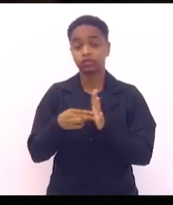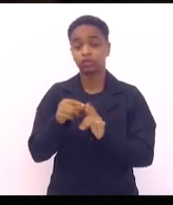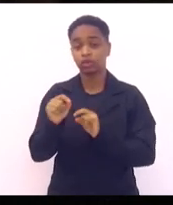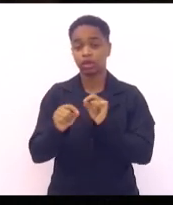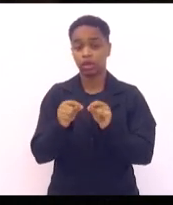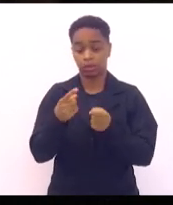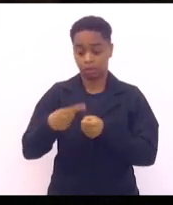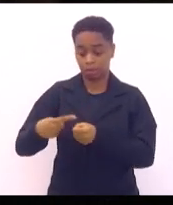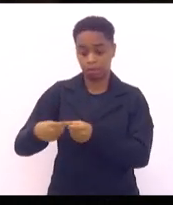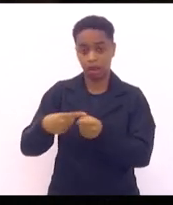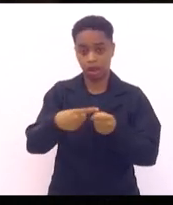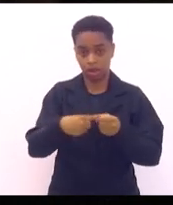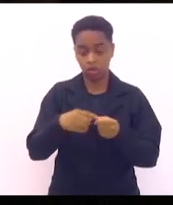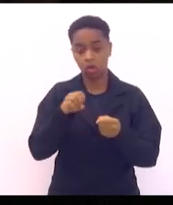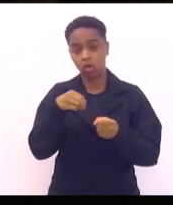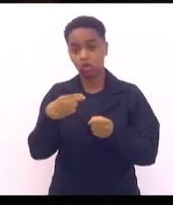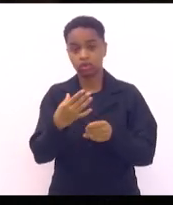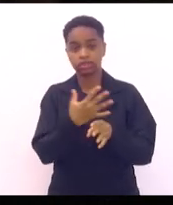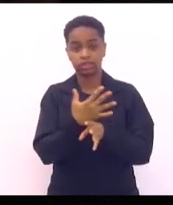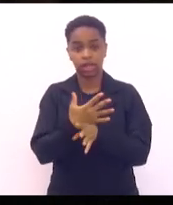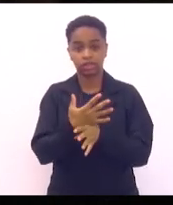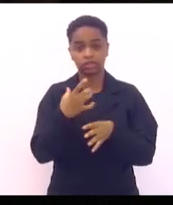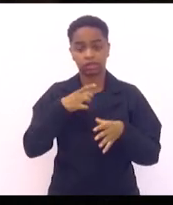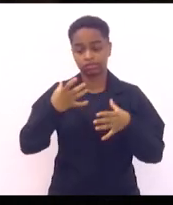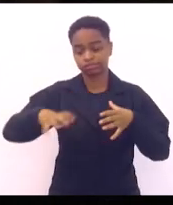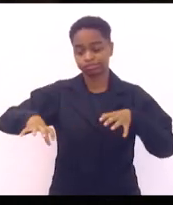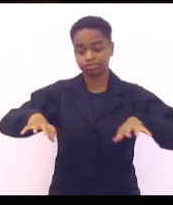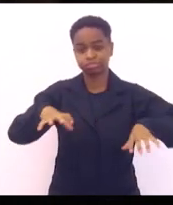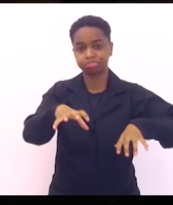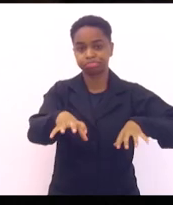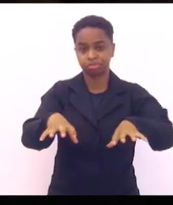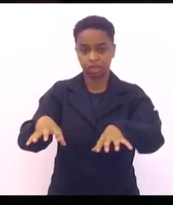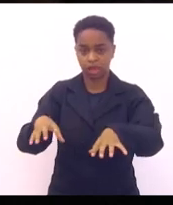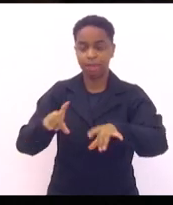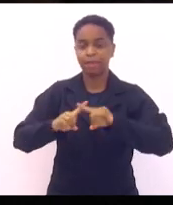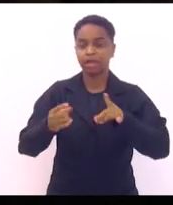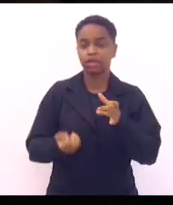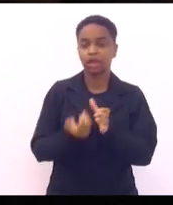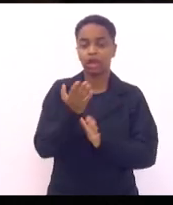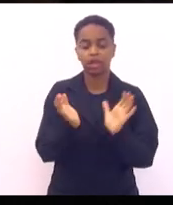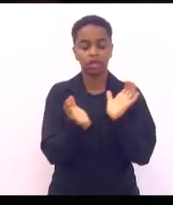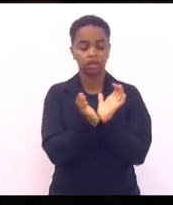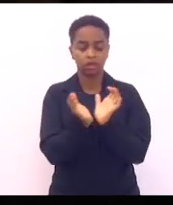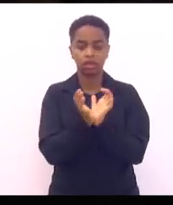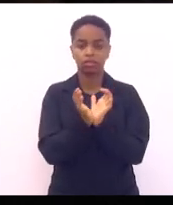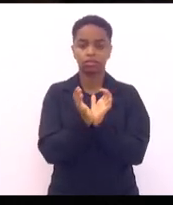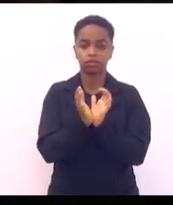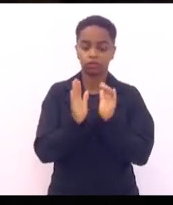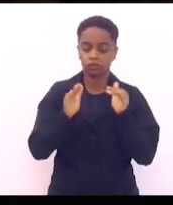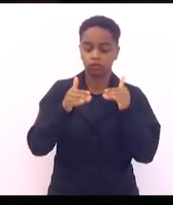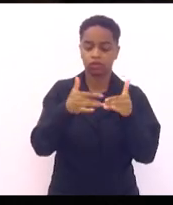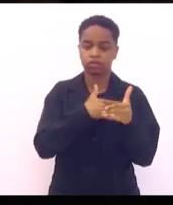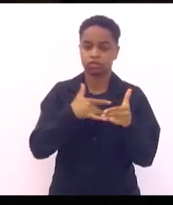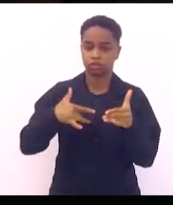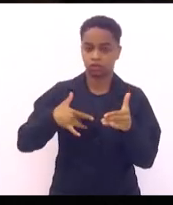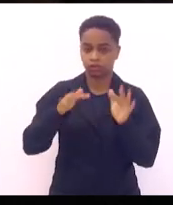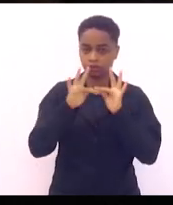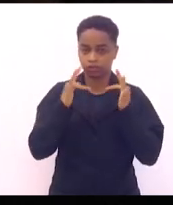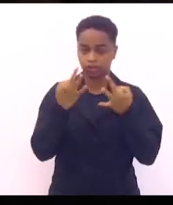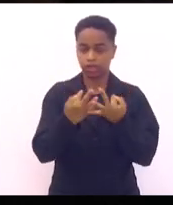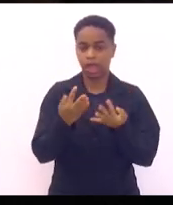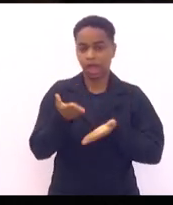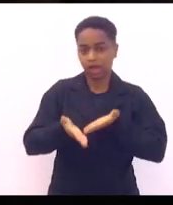o bairro ou dividir o teu município por bairros e criar a equipe de saúde da família que na verdade atende 3 a 5 mil